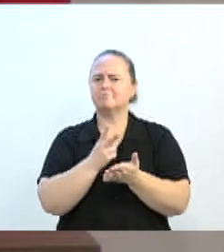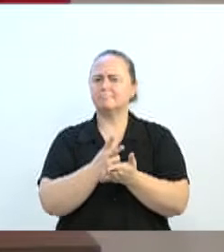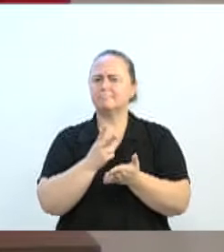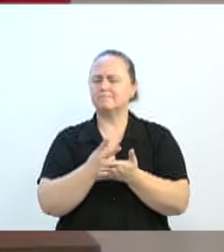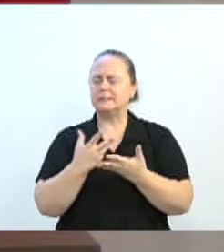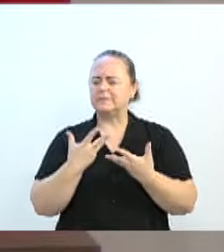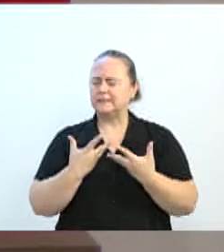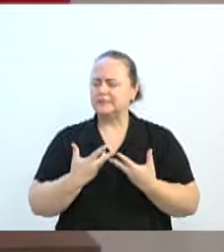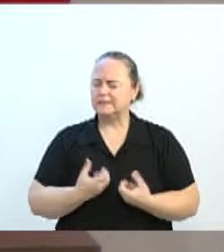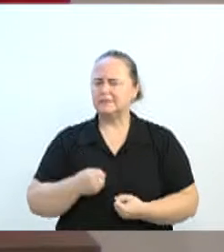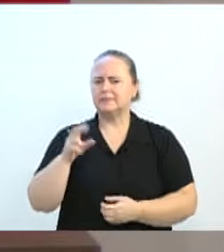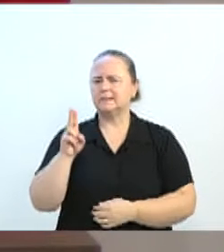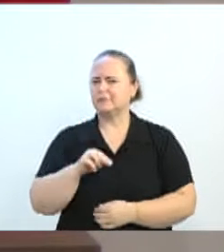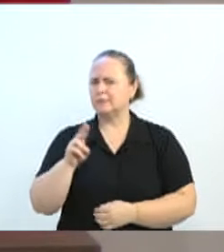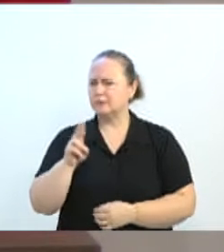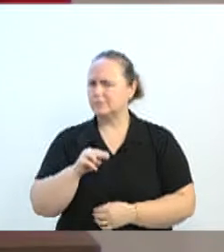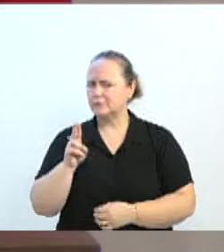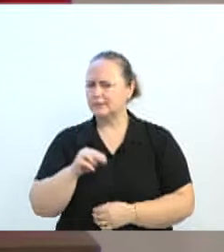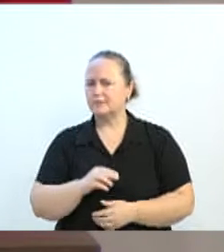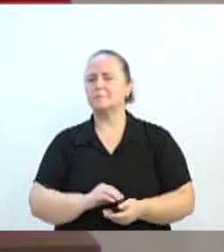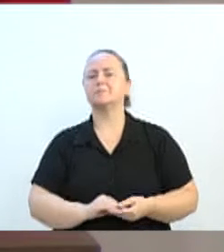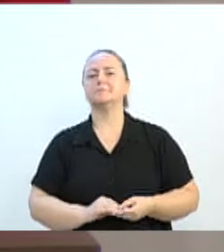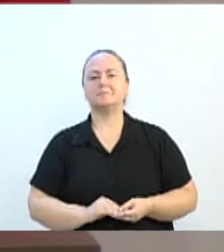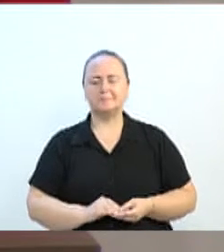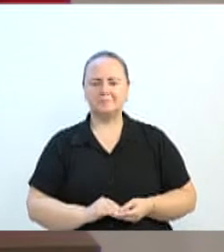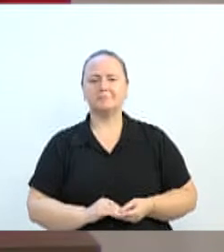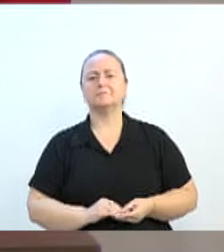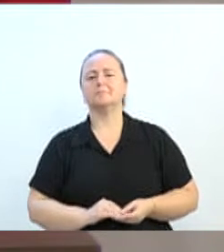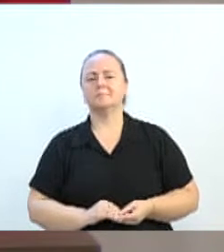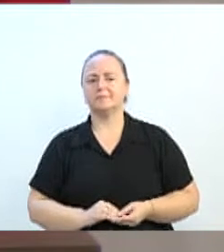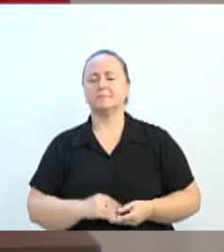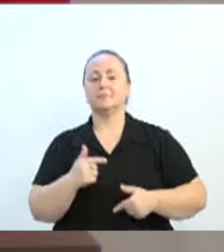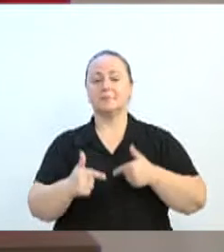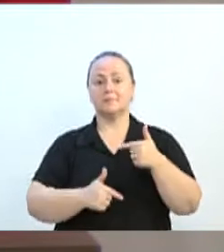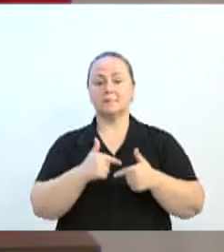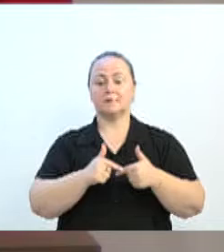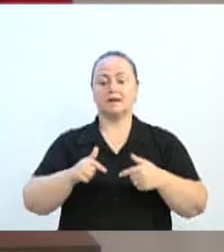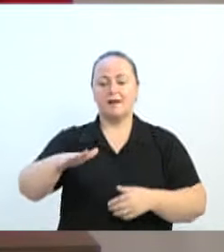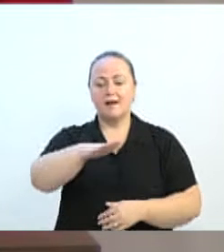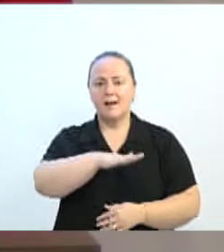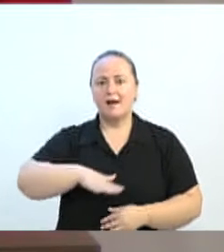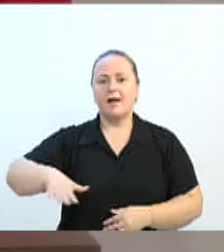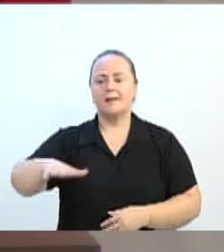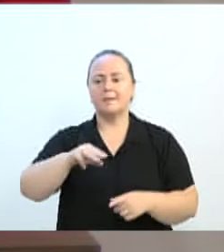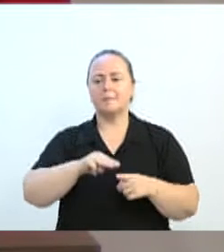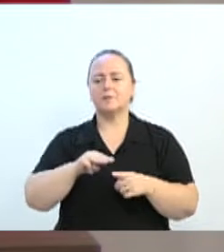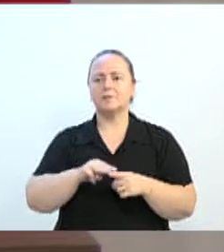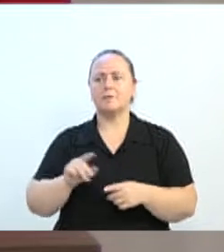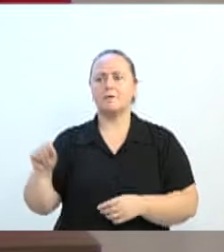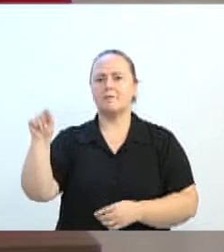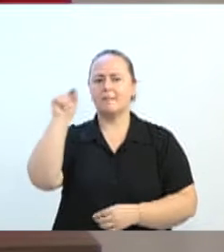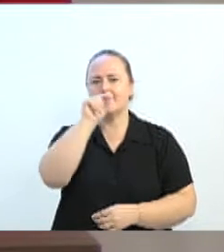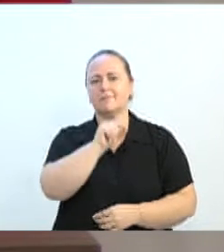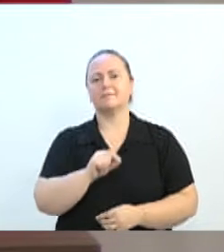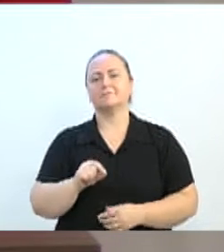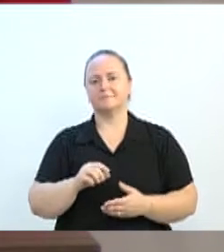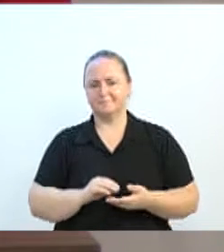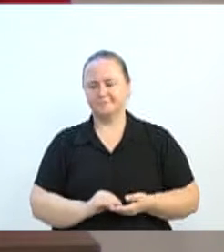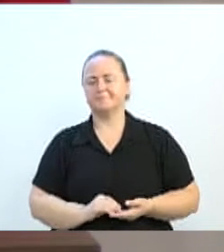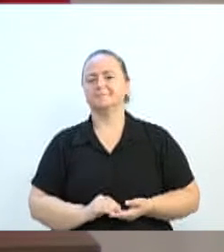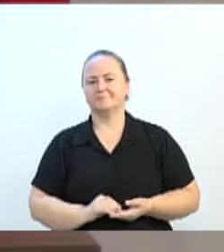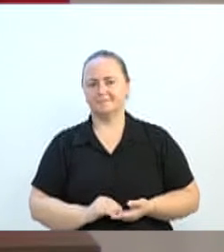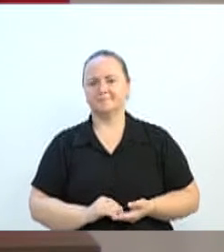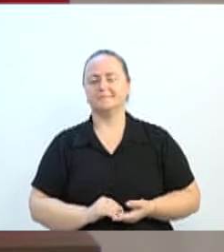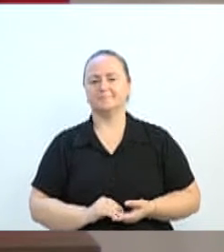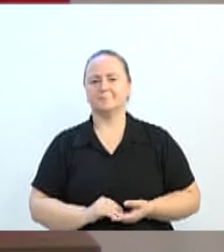trabalham também no Paço Municipal em todos os lugares. Sabemos, como sempre falo aqui,